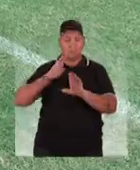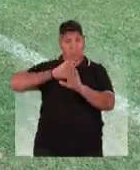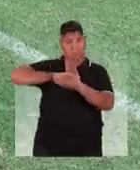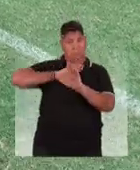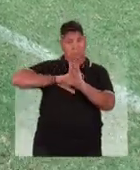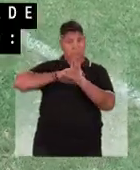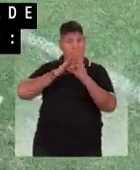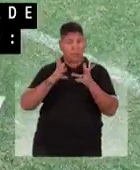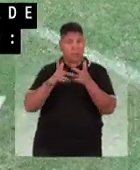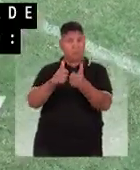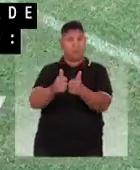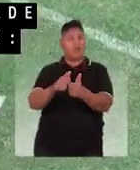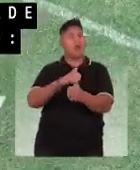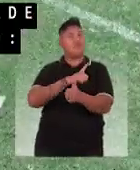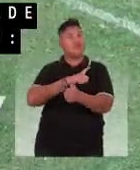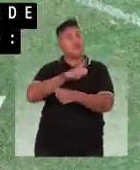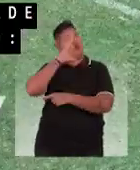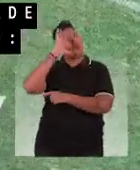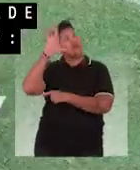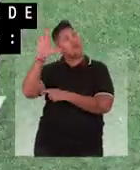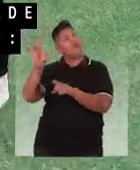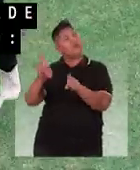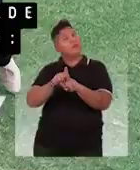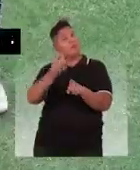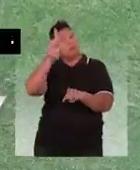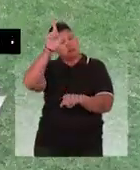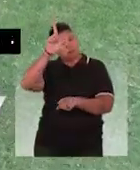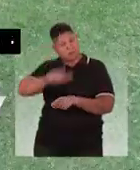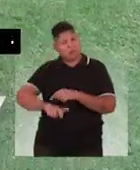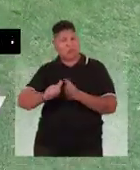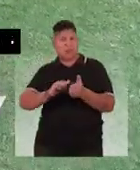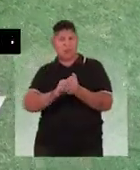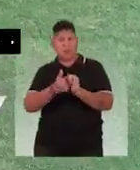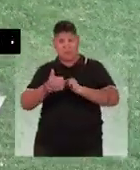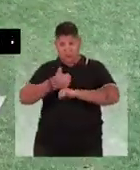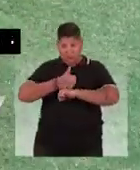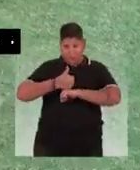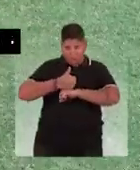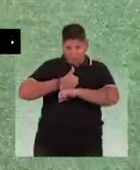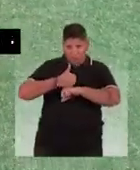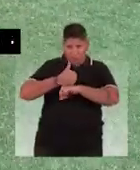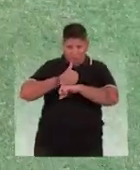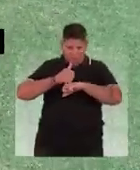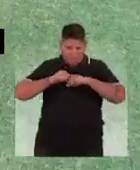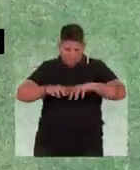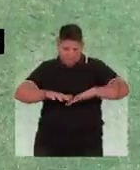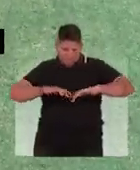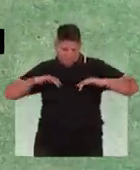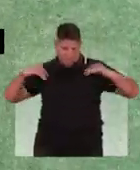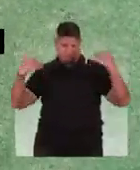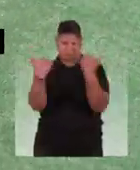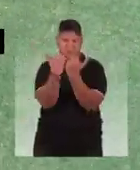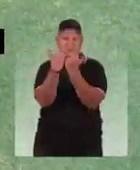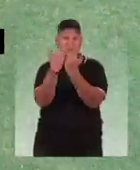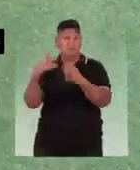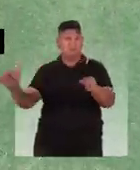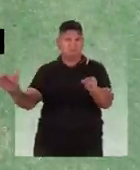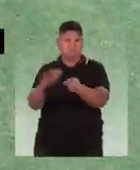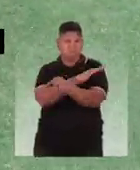Por trás da habilidade há também um sonho, se tornar jogador de futebol, estar em um estádio como este,